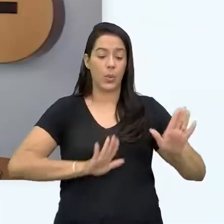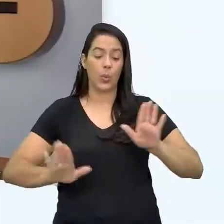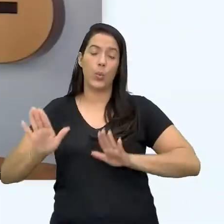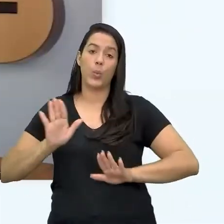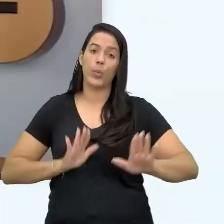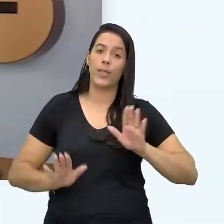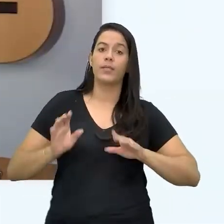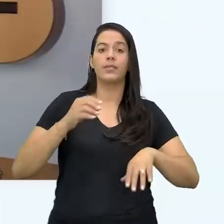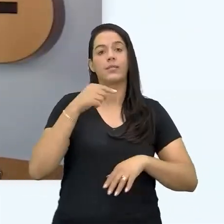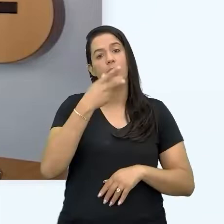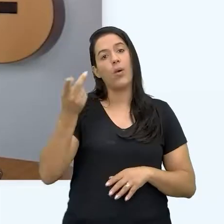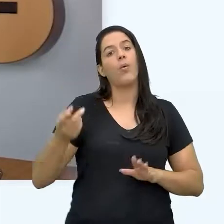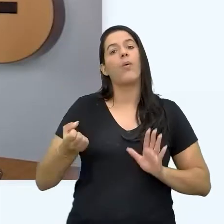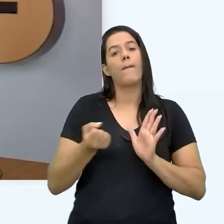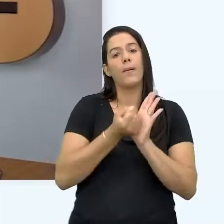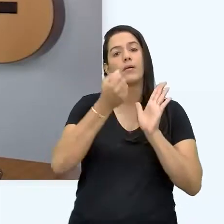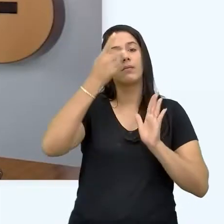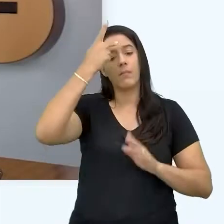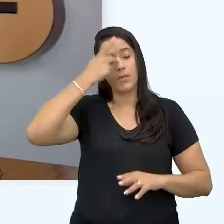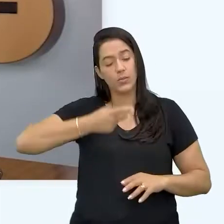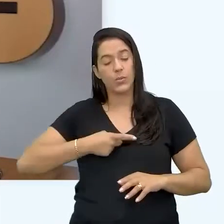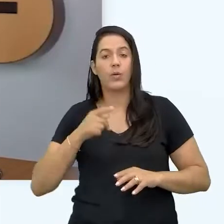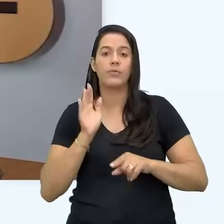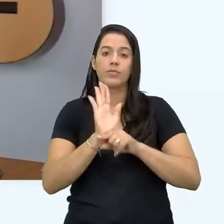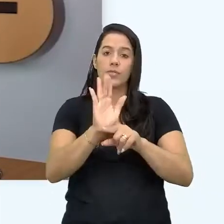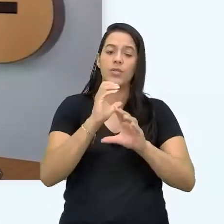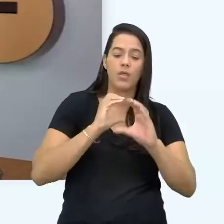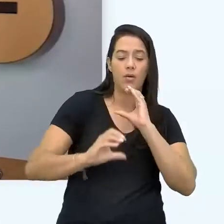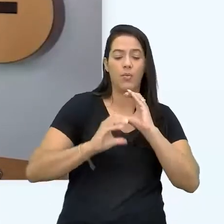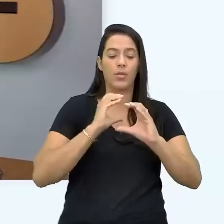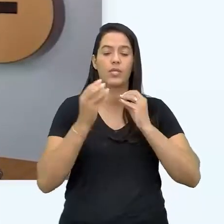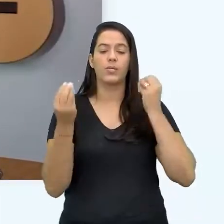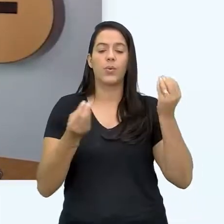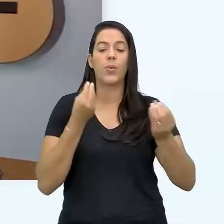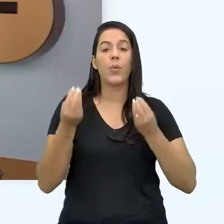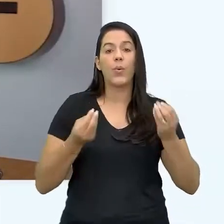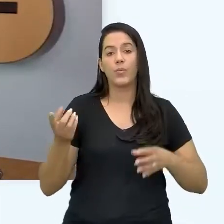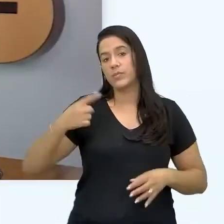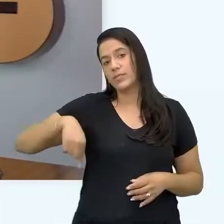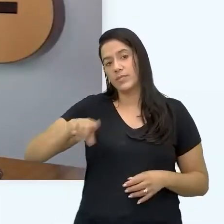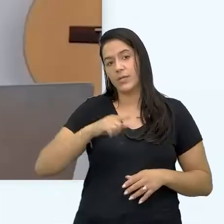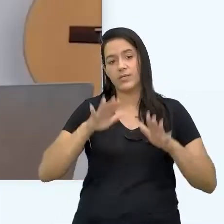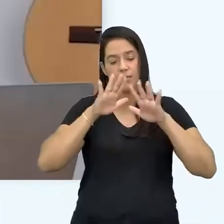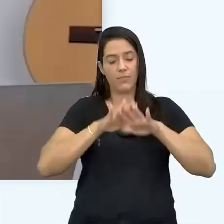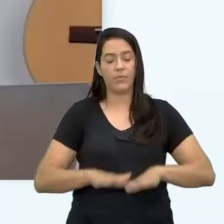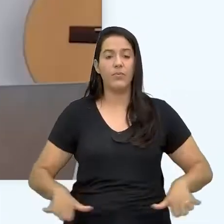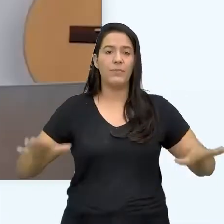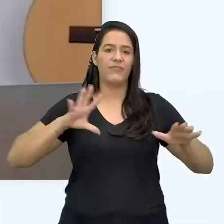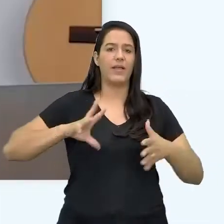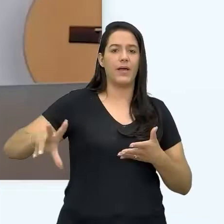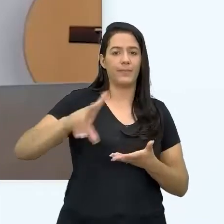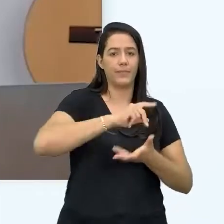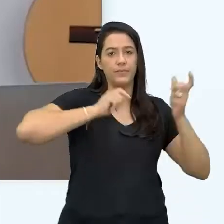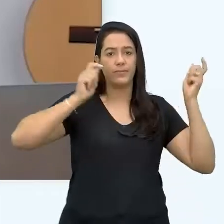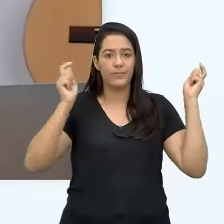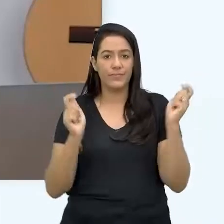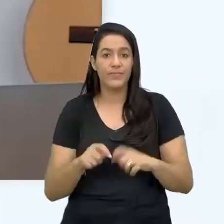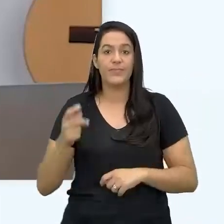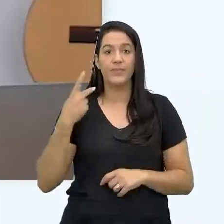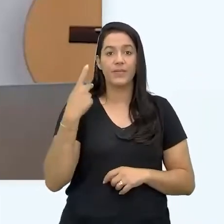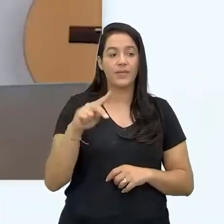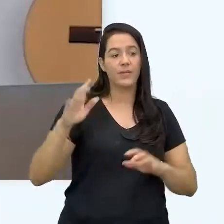te orientar a pensar melhor na sua comunicação. Então acaba sendo uma comunicação um pouco mais controlada. Uma comunicação mais